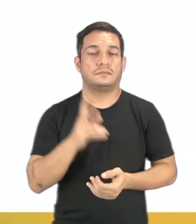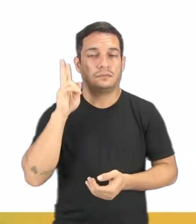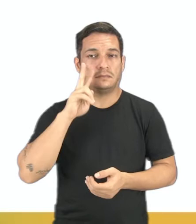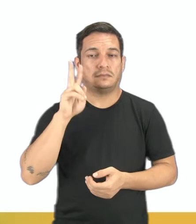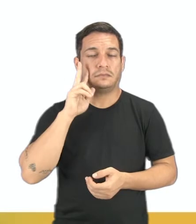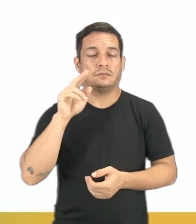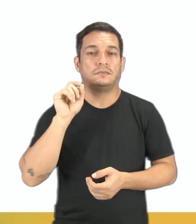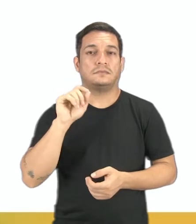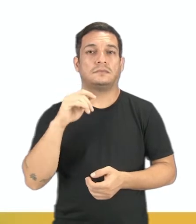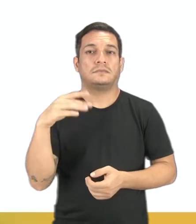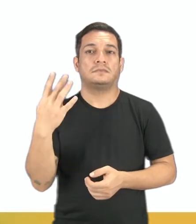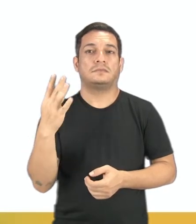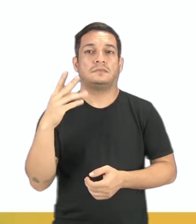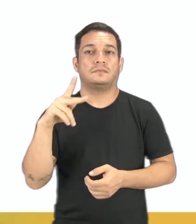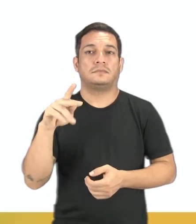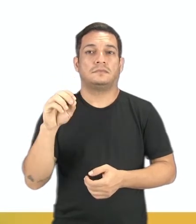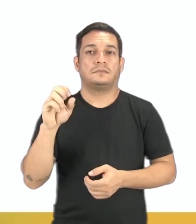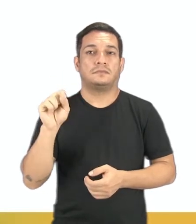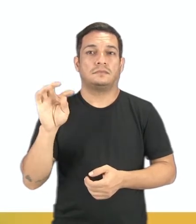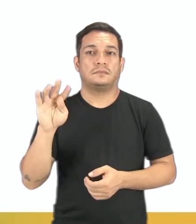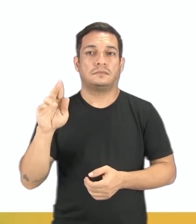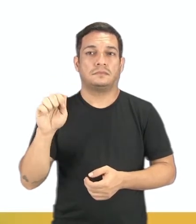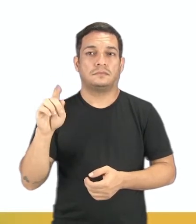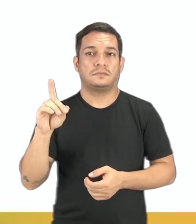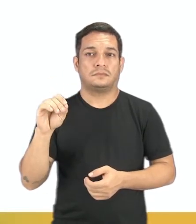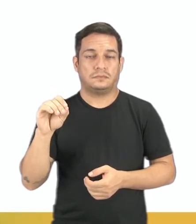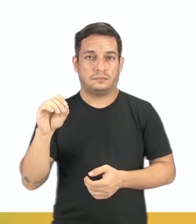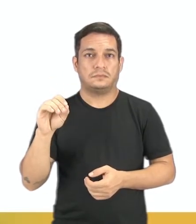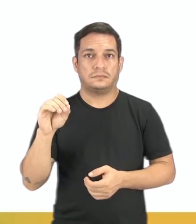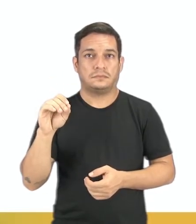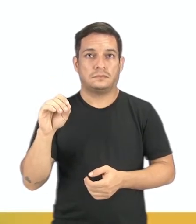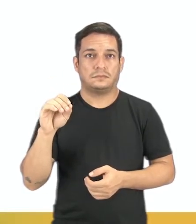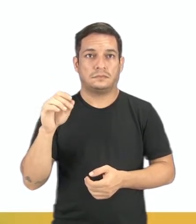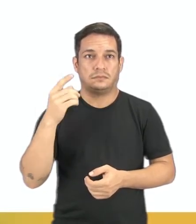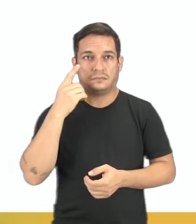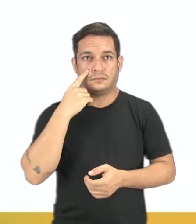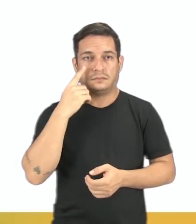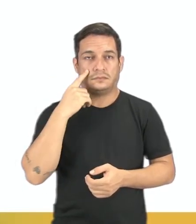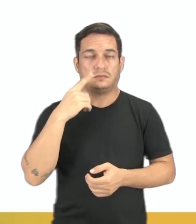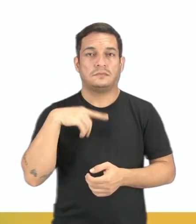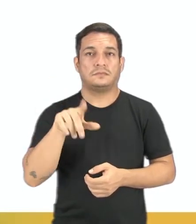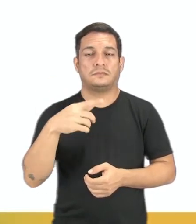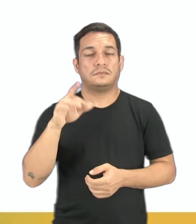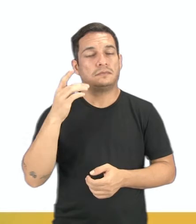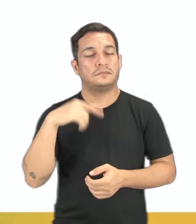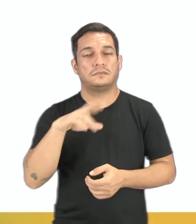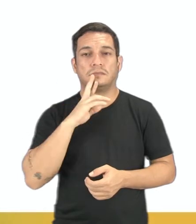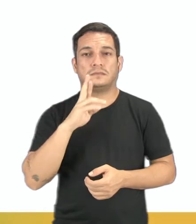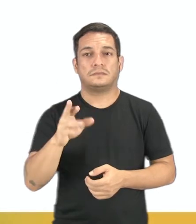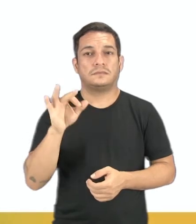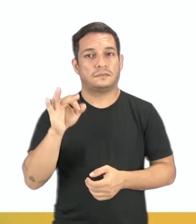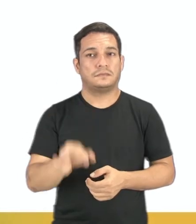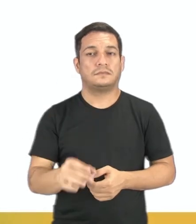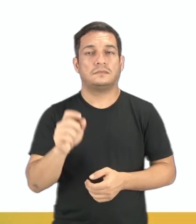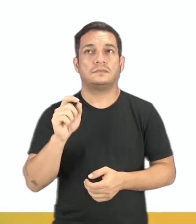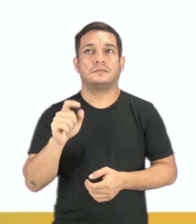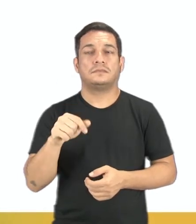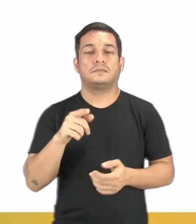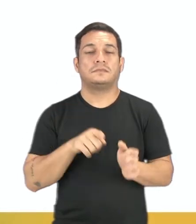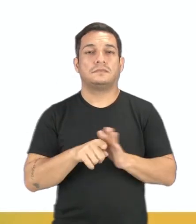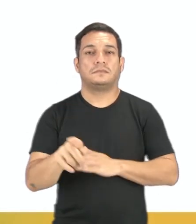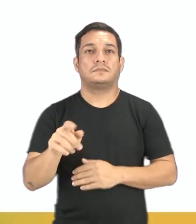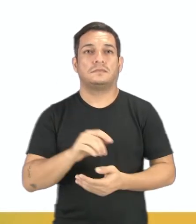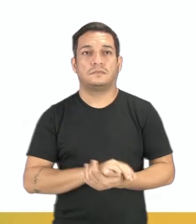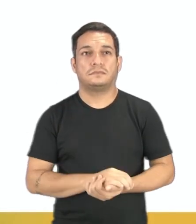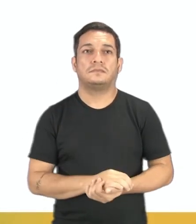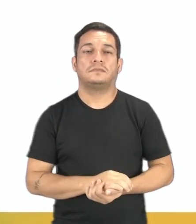lembrar dos quatro postulados, cinco, né? Quando a determinação, e aí você responde direitinho essa